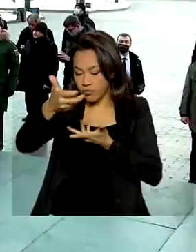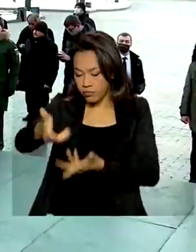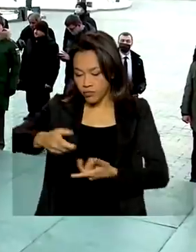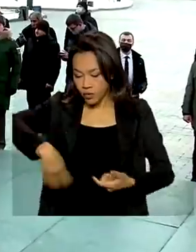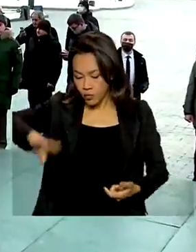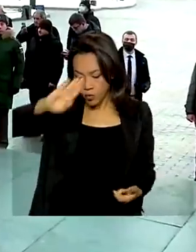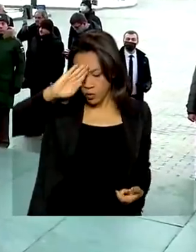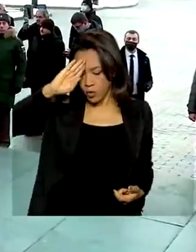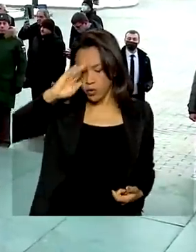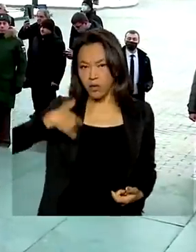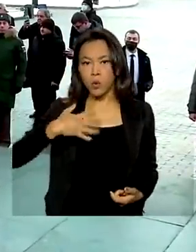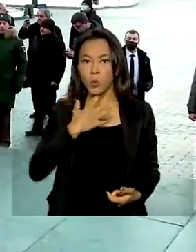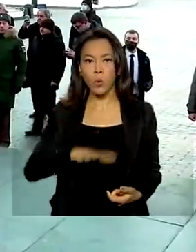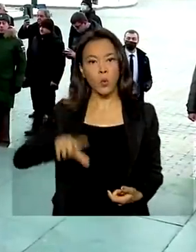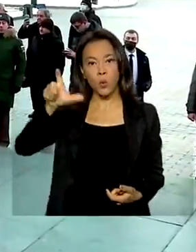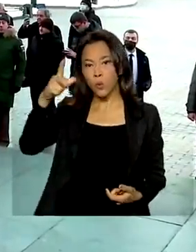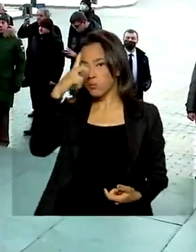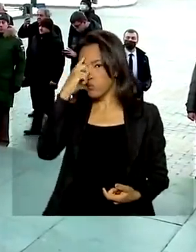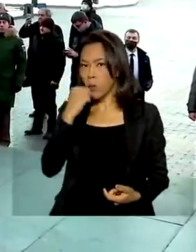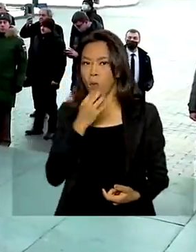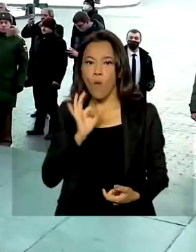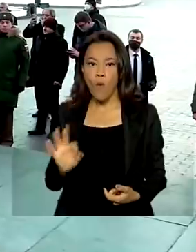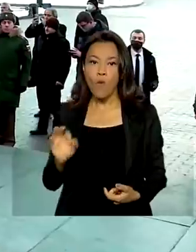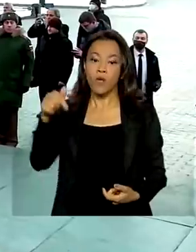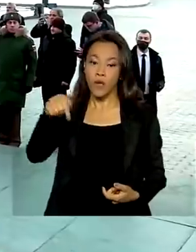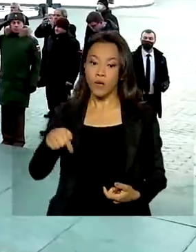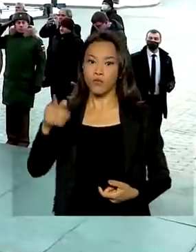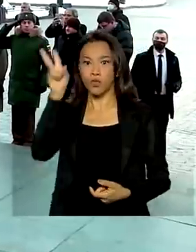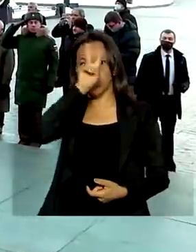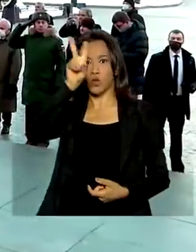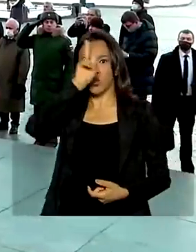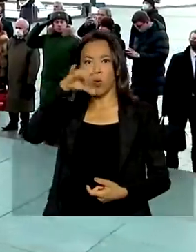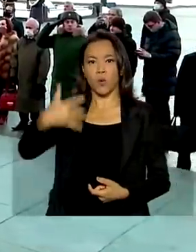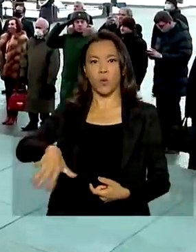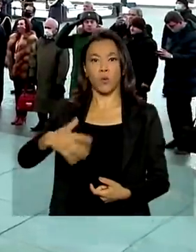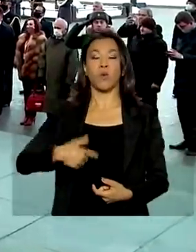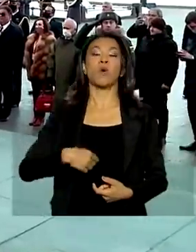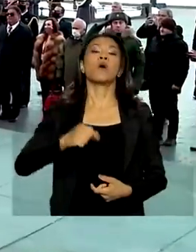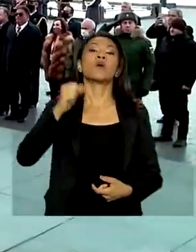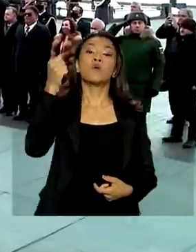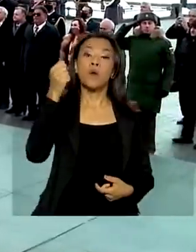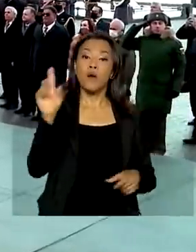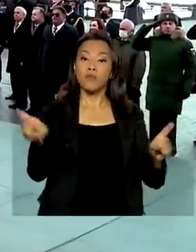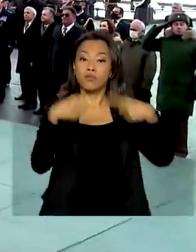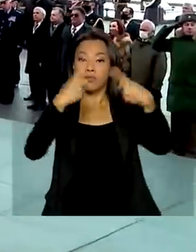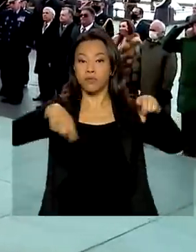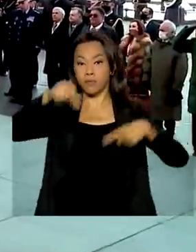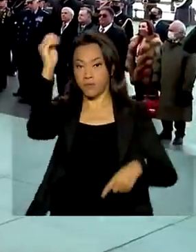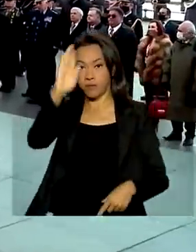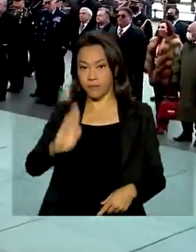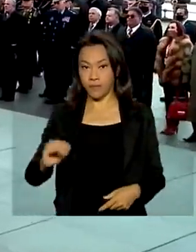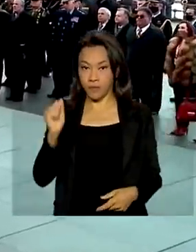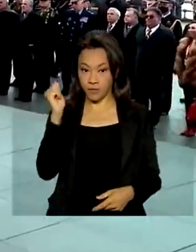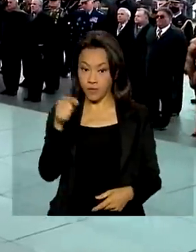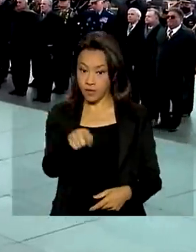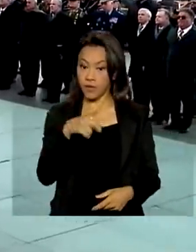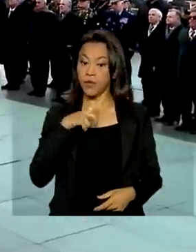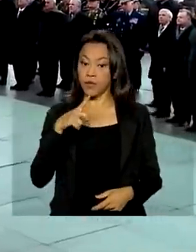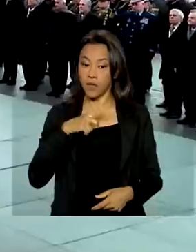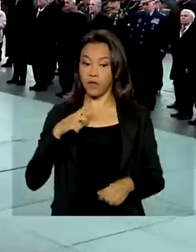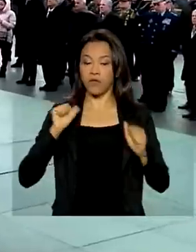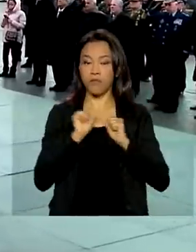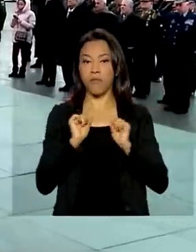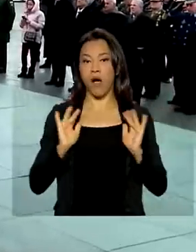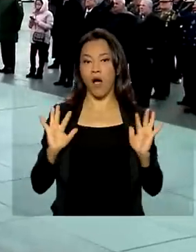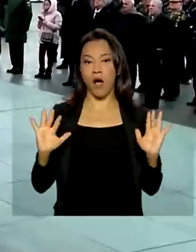soldado desconhecido, ponto histórico de Moscou. Com a execução do hino nacional brasileiro, a solenidade contou com uma marcha da